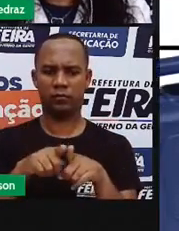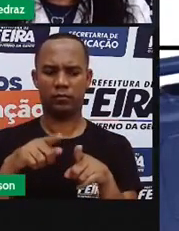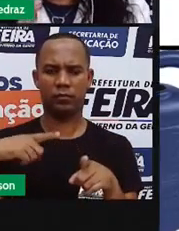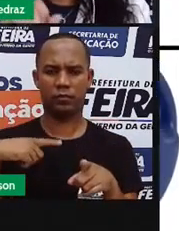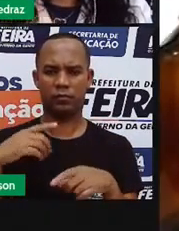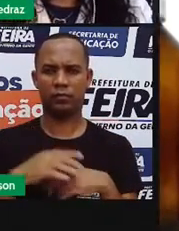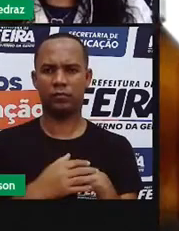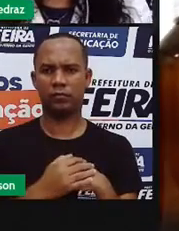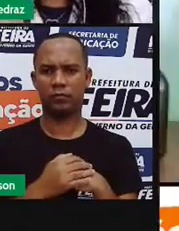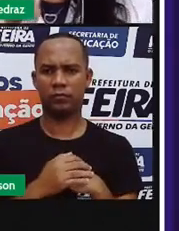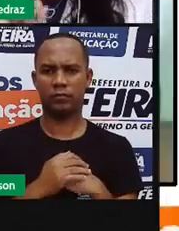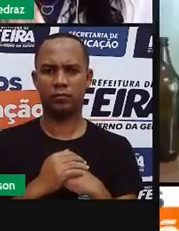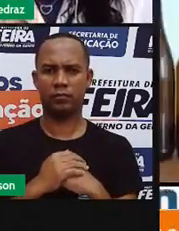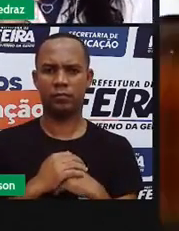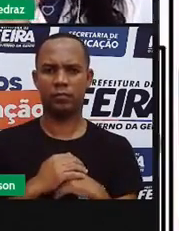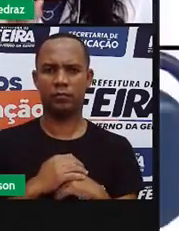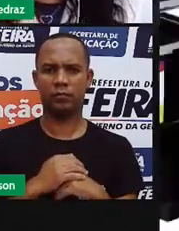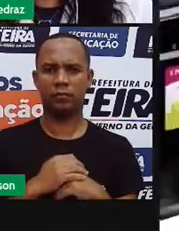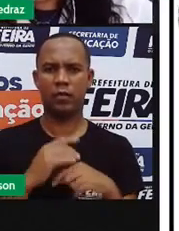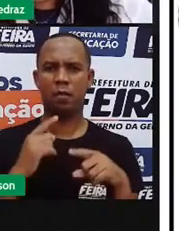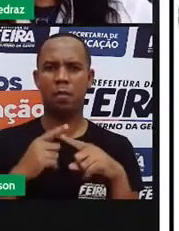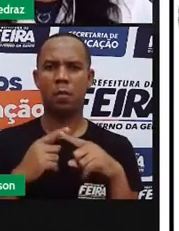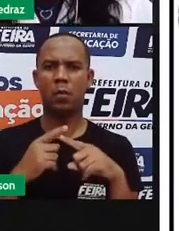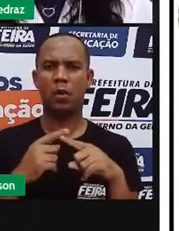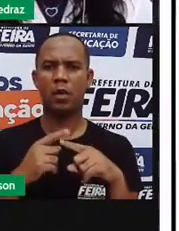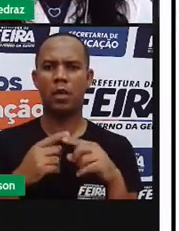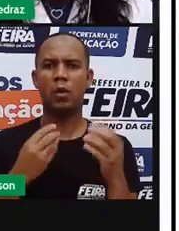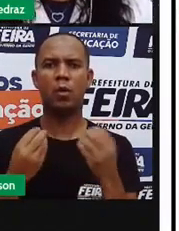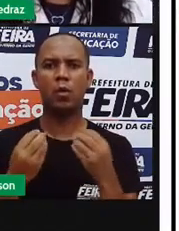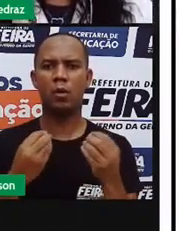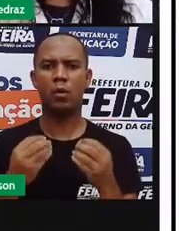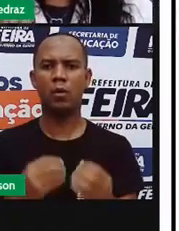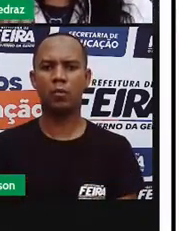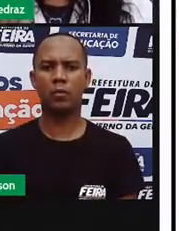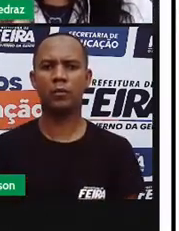Sim, é isso aqui que eu vou explicar. Por que tem que ser dessa cor?